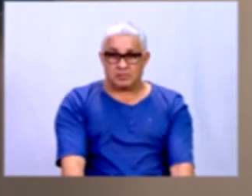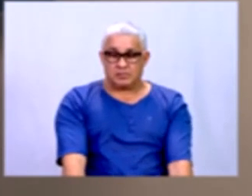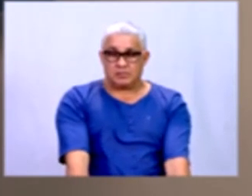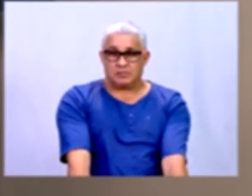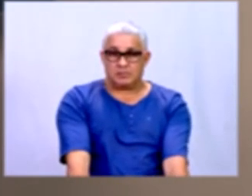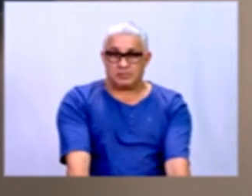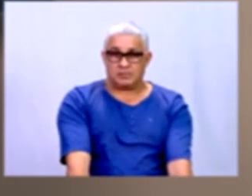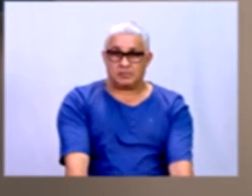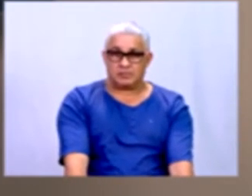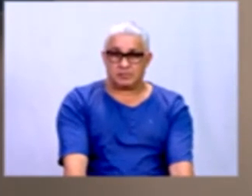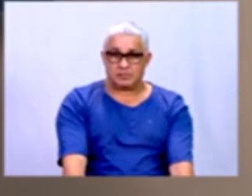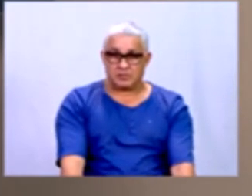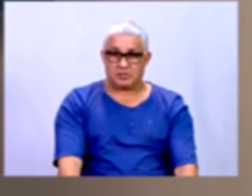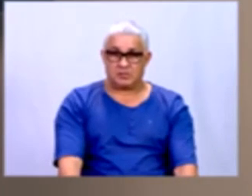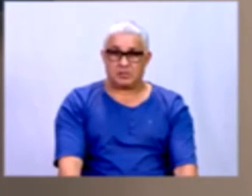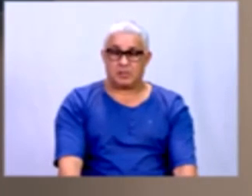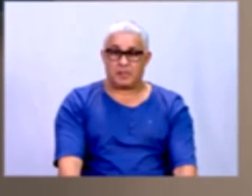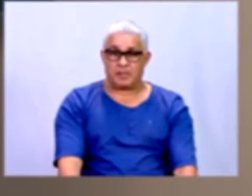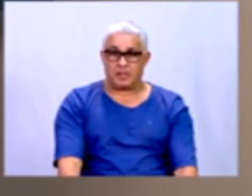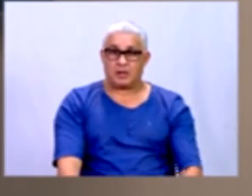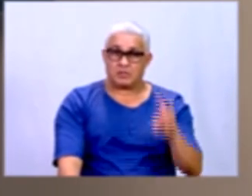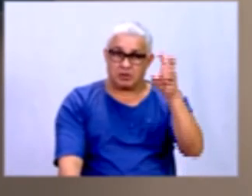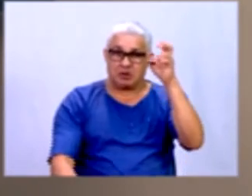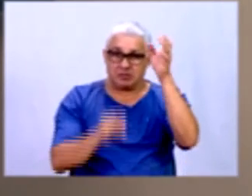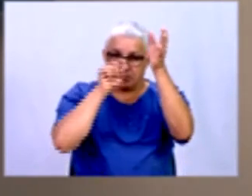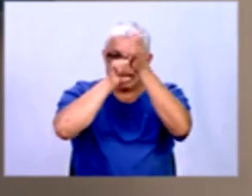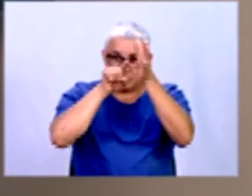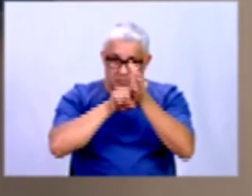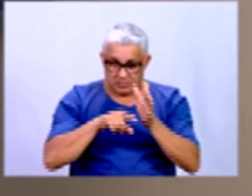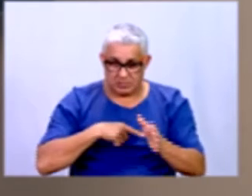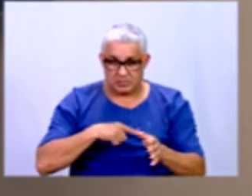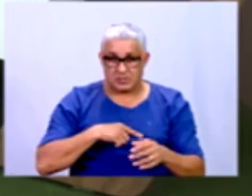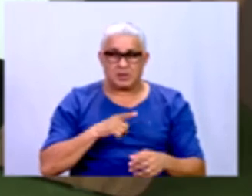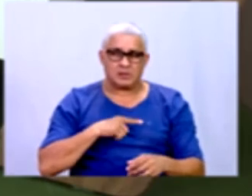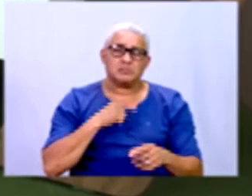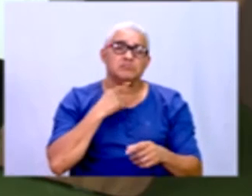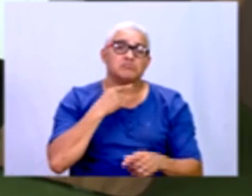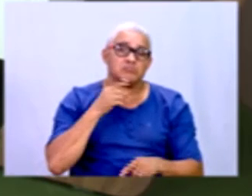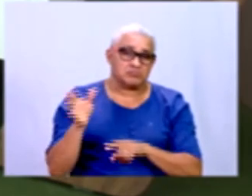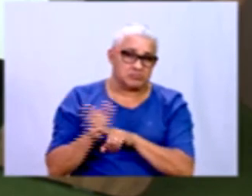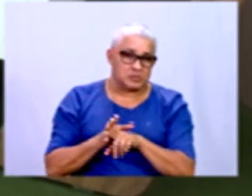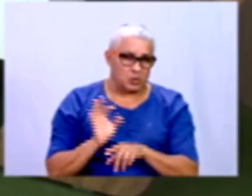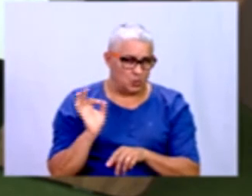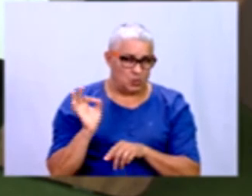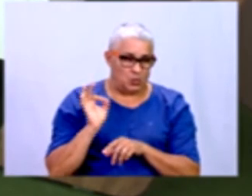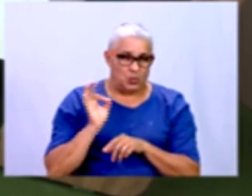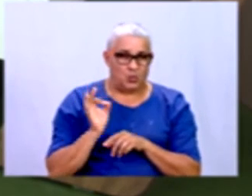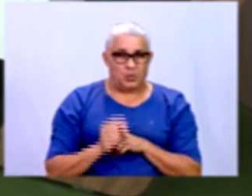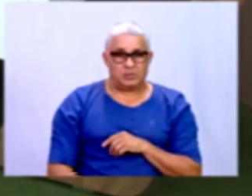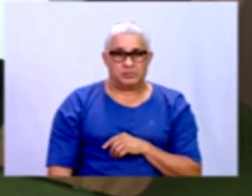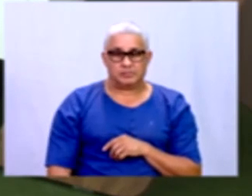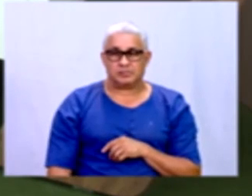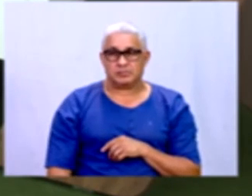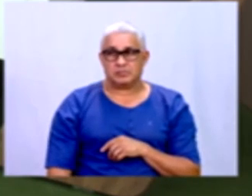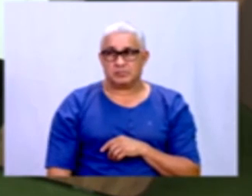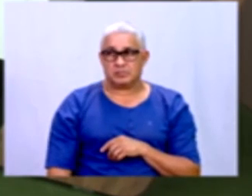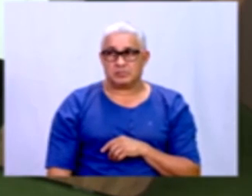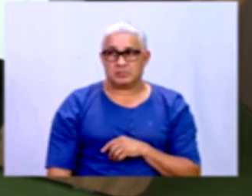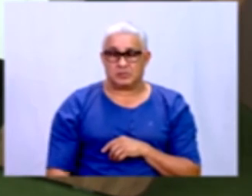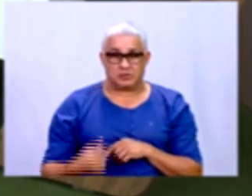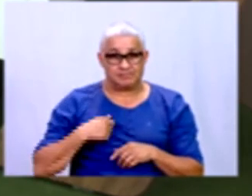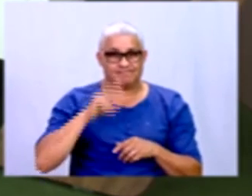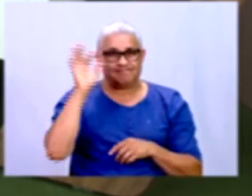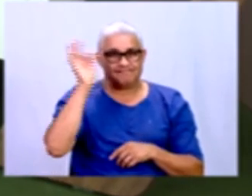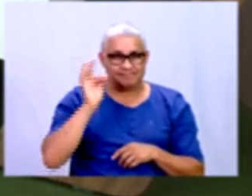são as nossas... foram as nossas cinco questões. A gente teve mais alguma dúvida aí, professor? Não. Vários aqui mandando... Na verdade, eu fico bem